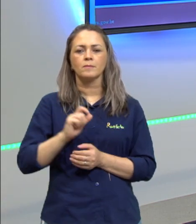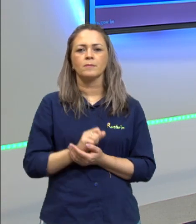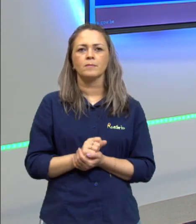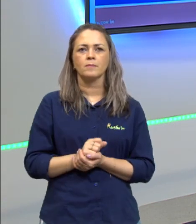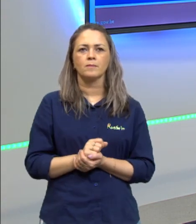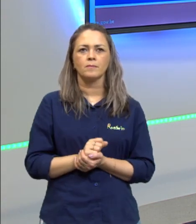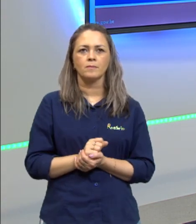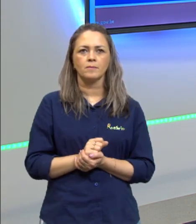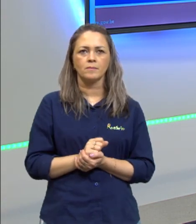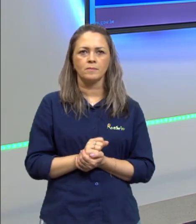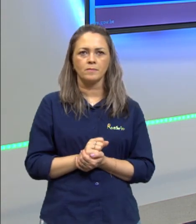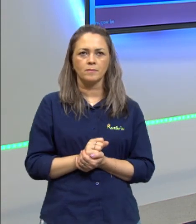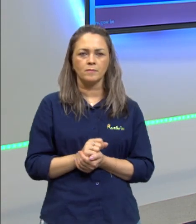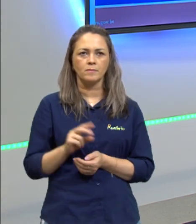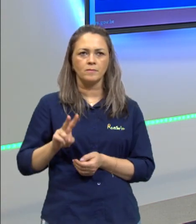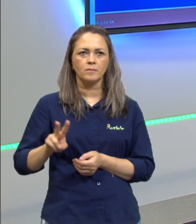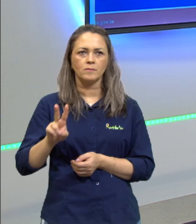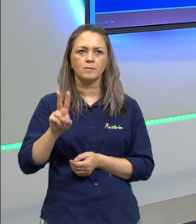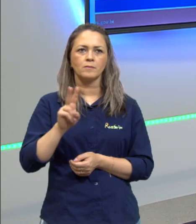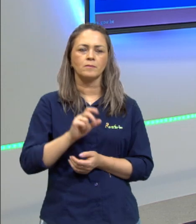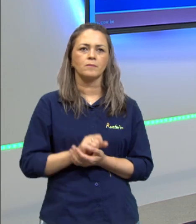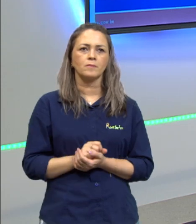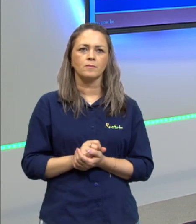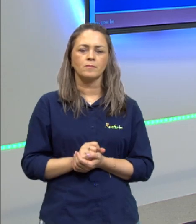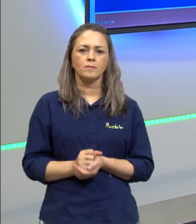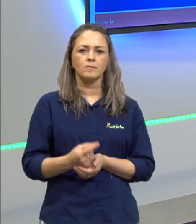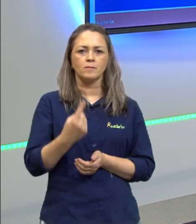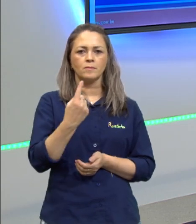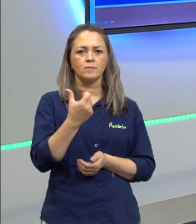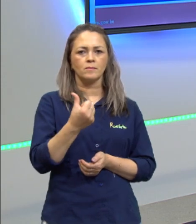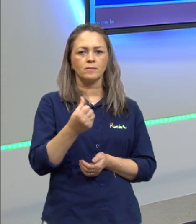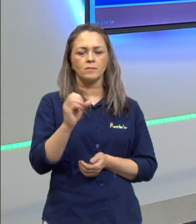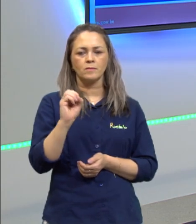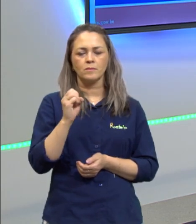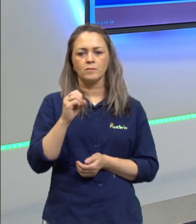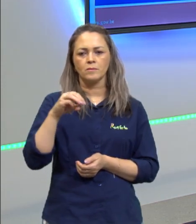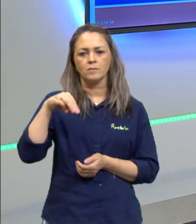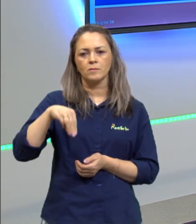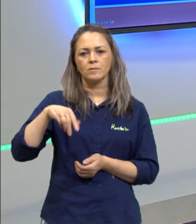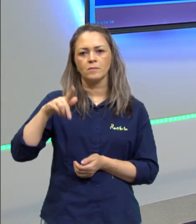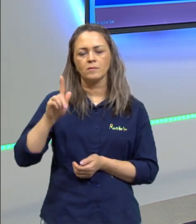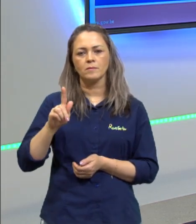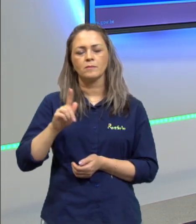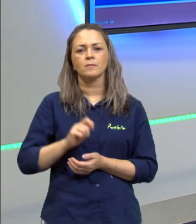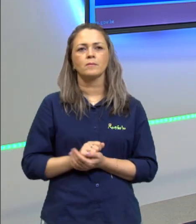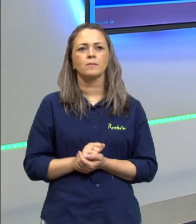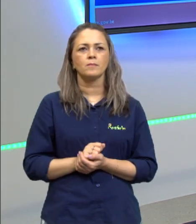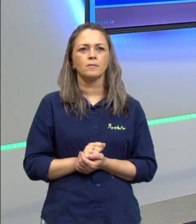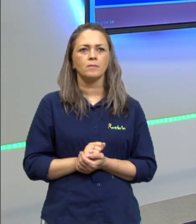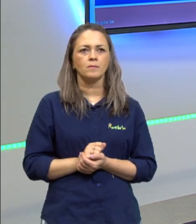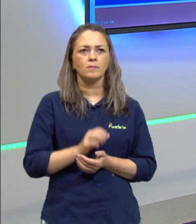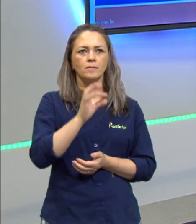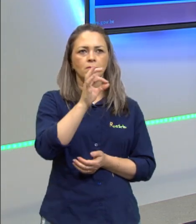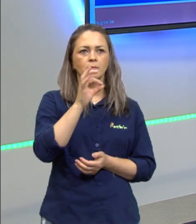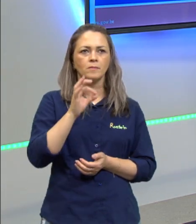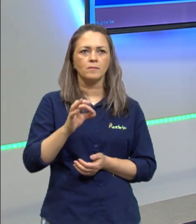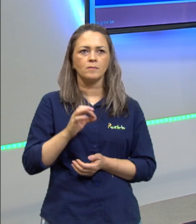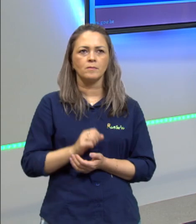dentro do valor de 168 miligramas essa taxa ela está